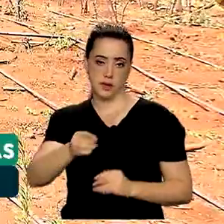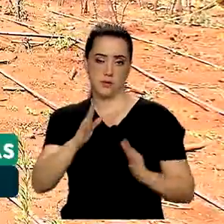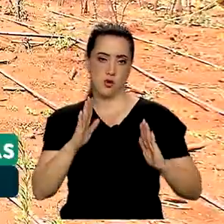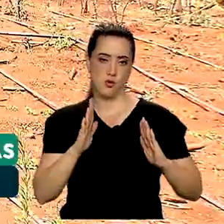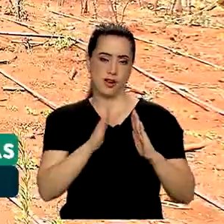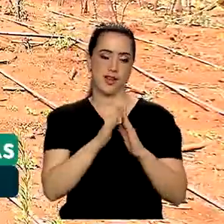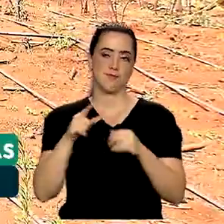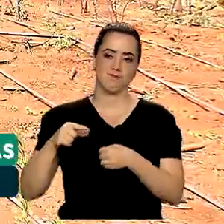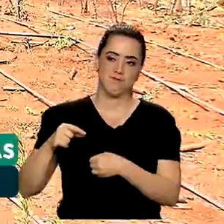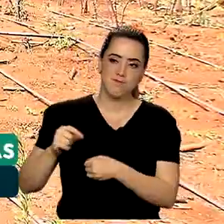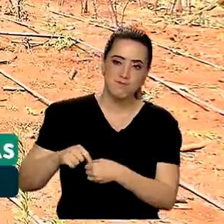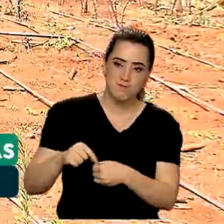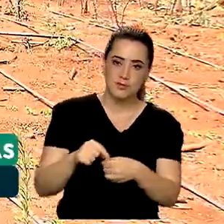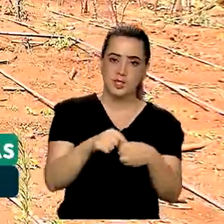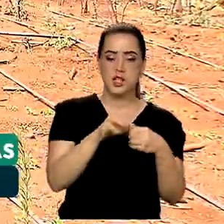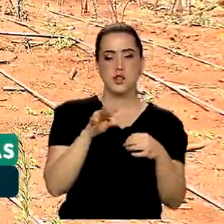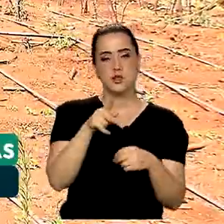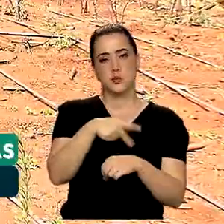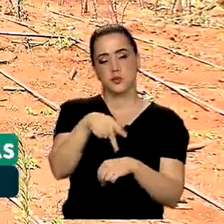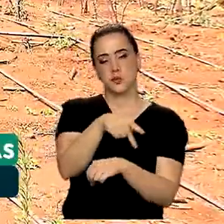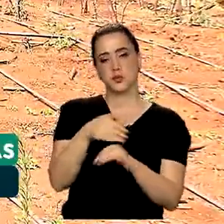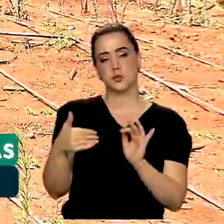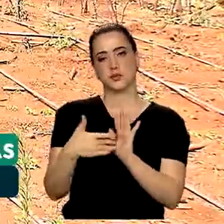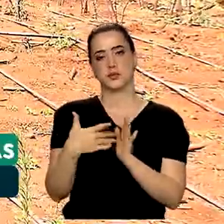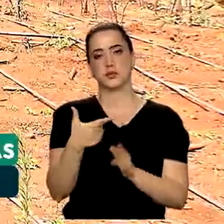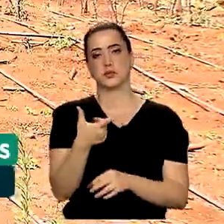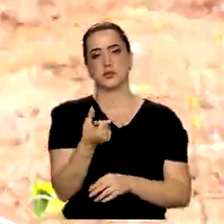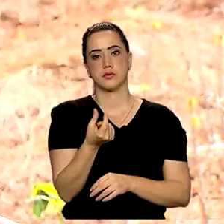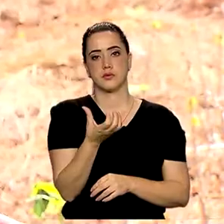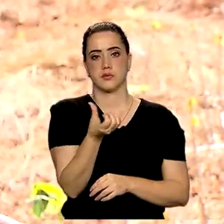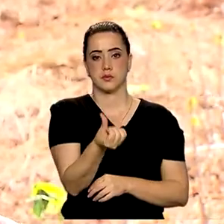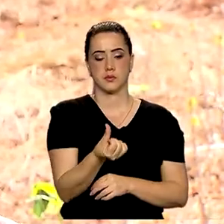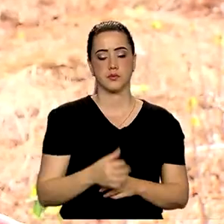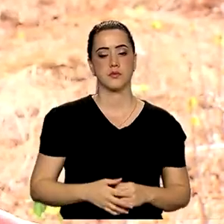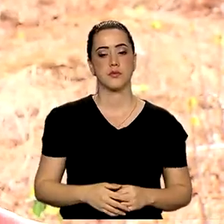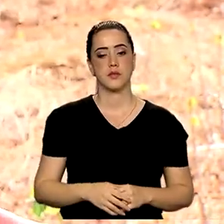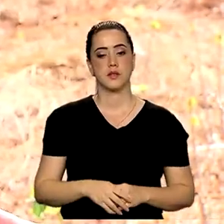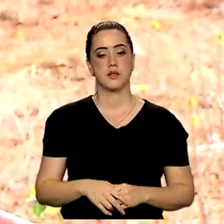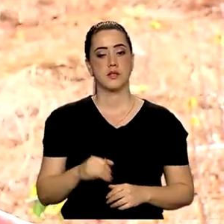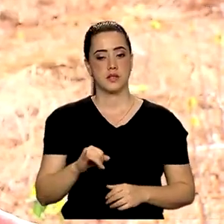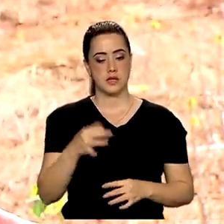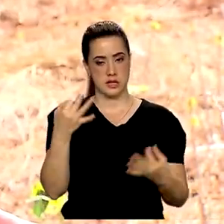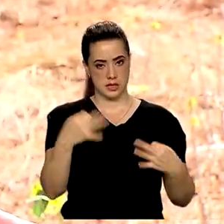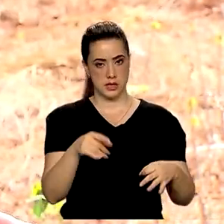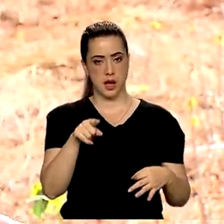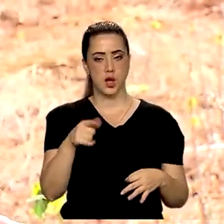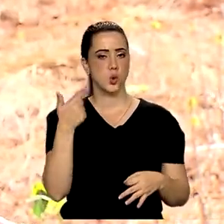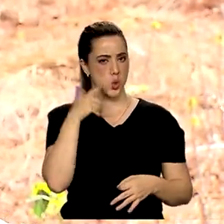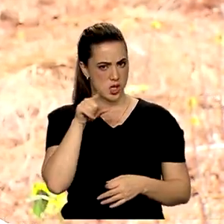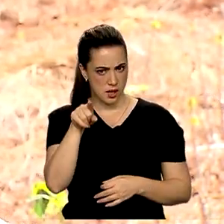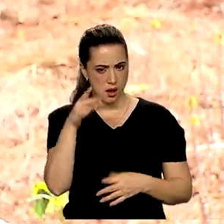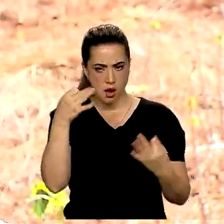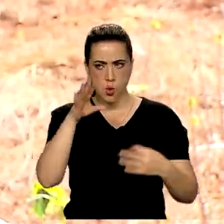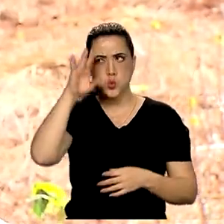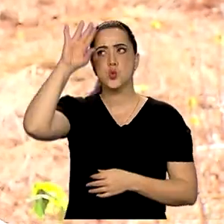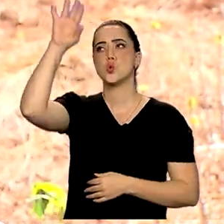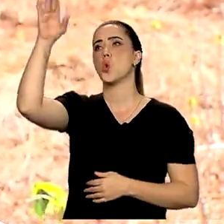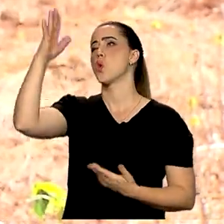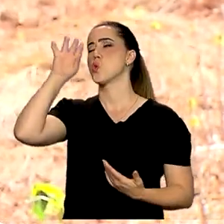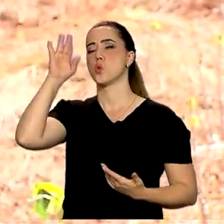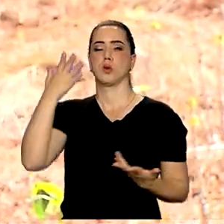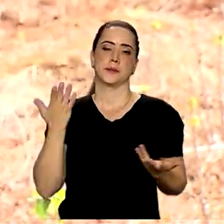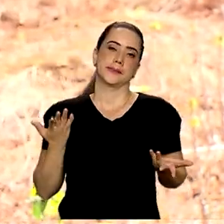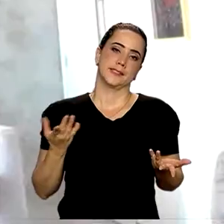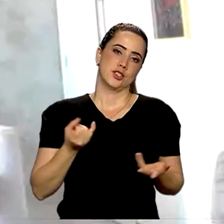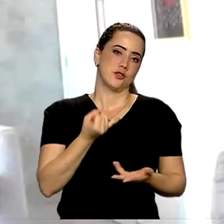produtivos em todo o país até 2026. Se realmente concretizar isso aí vai ser o sonho de muitos, vai realizar o